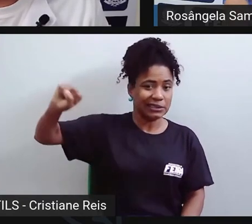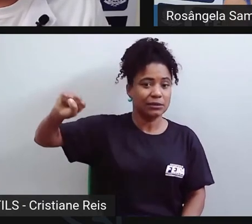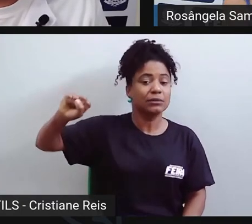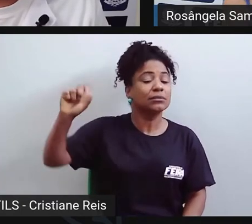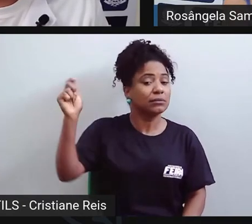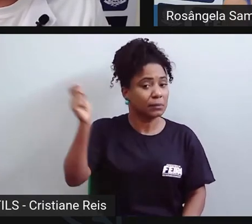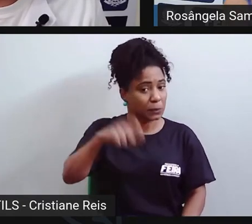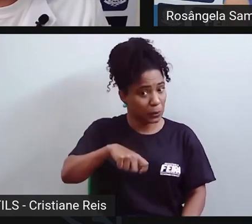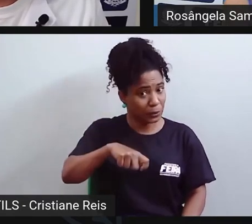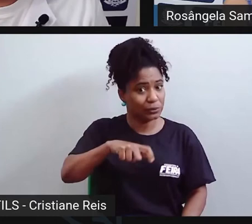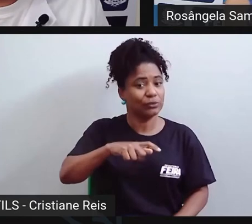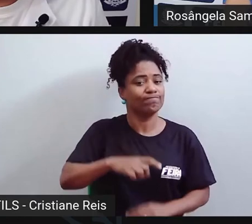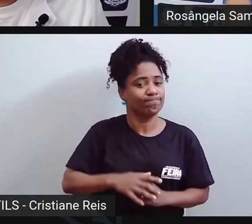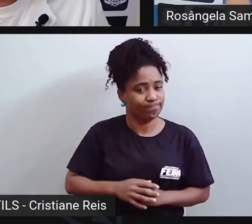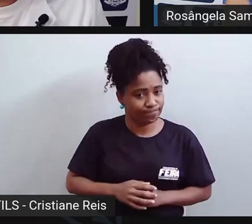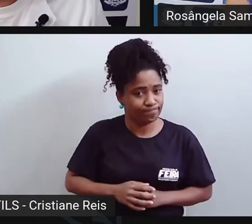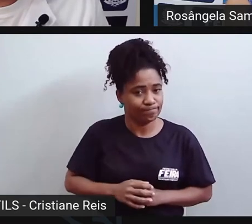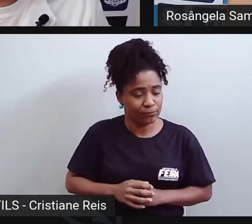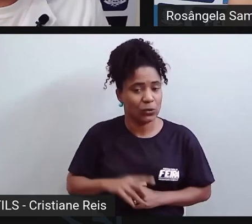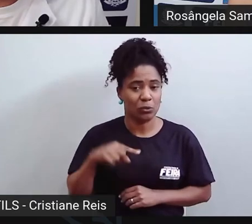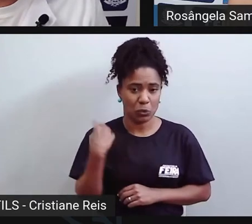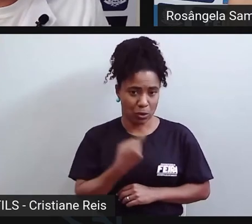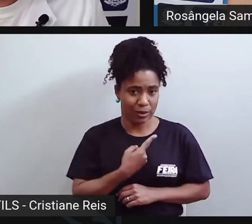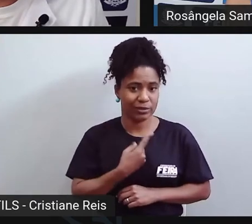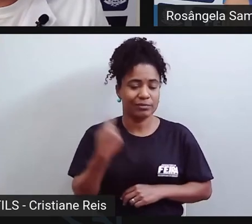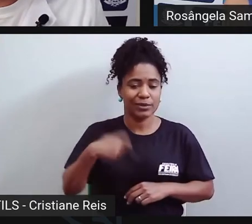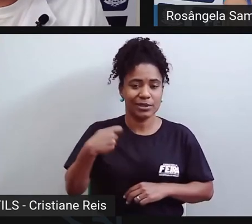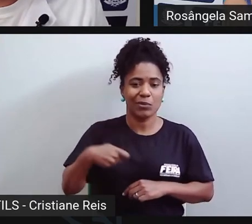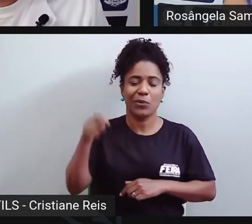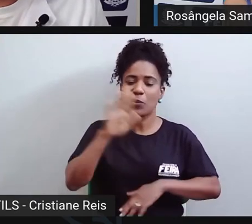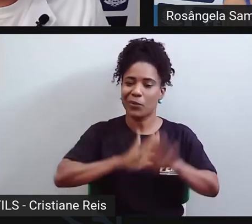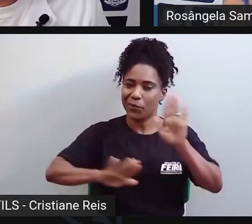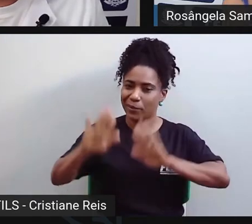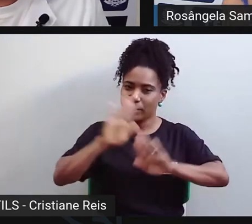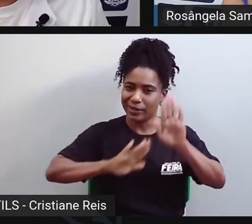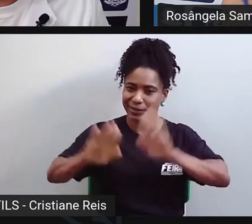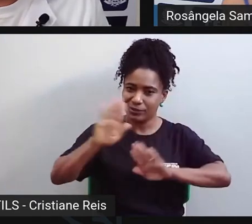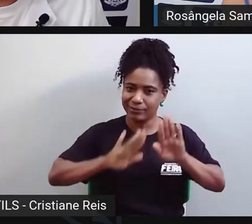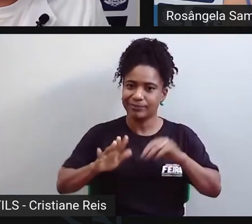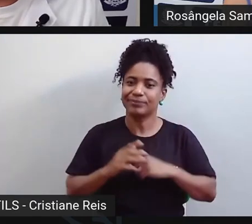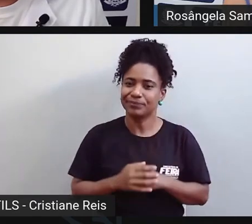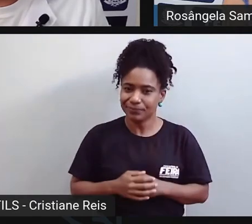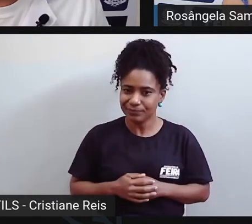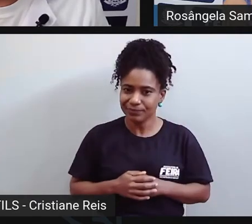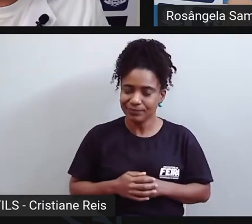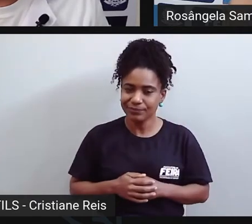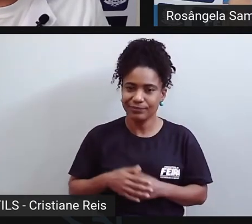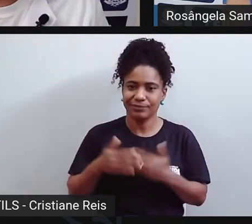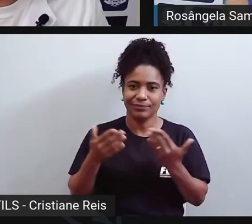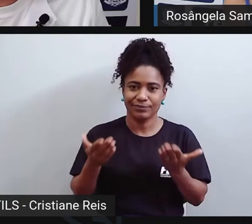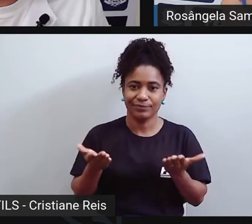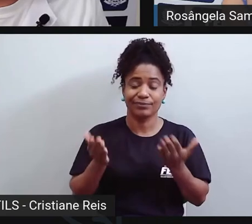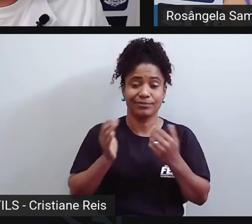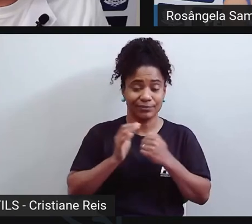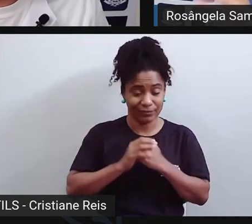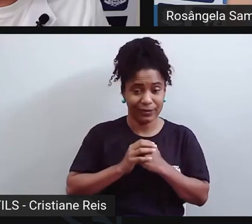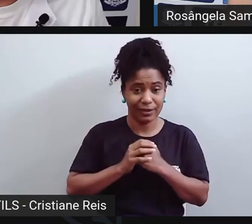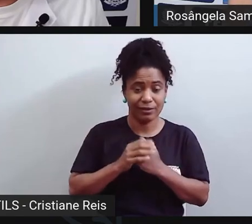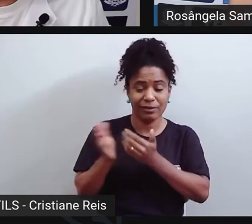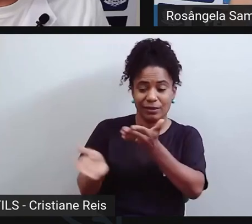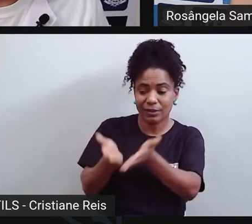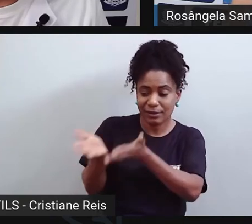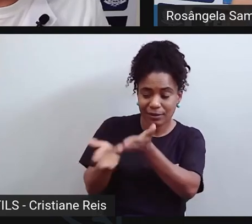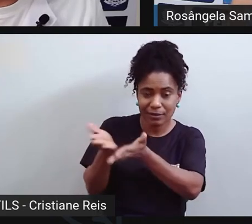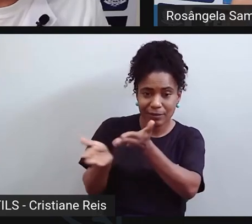e a gente pode de alguma forma prevenir. E para quem precisa de um tratamento não só para essas questões a